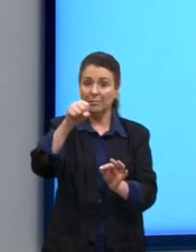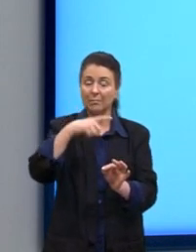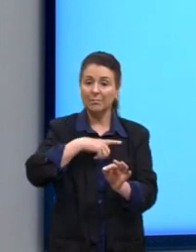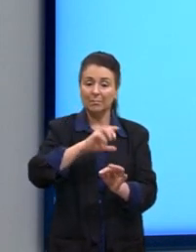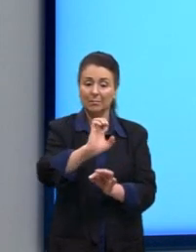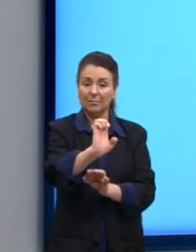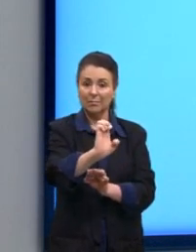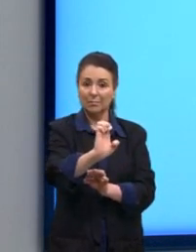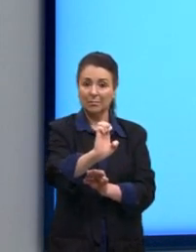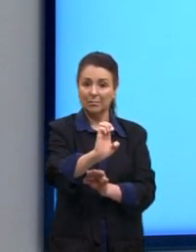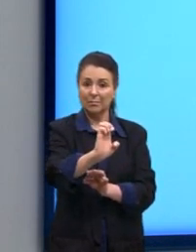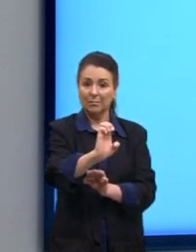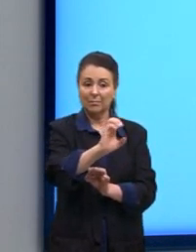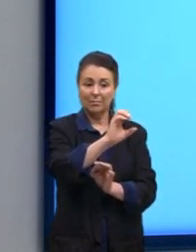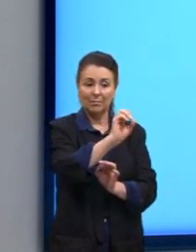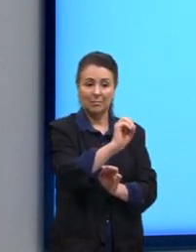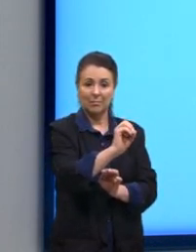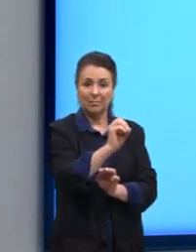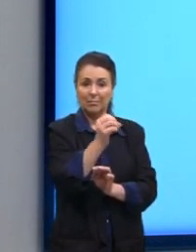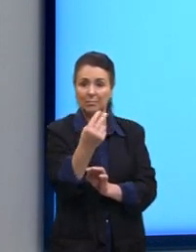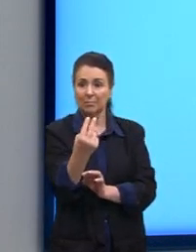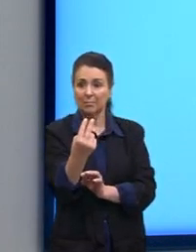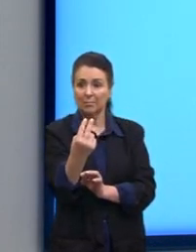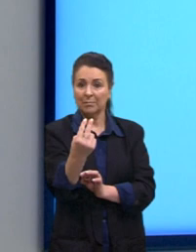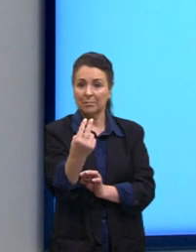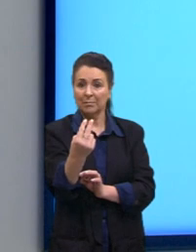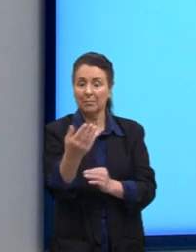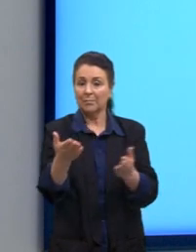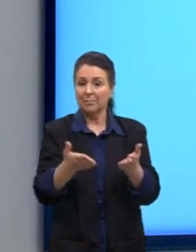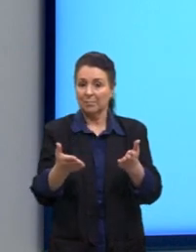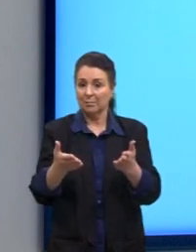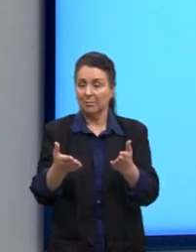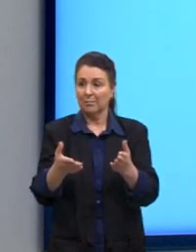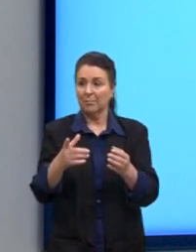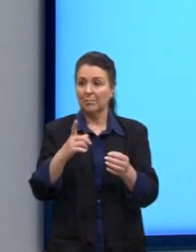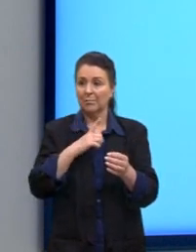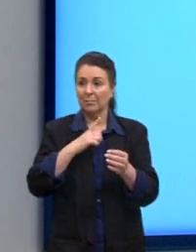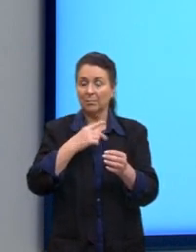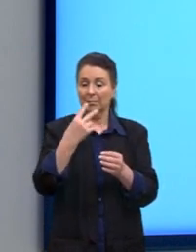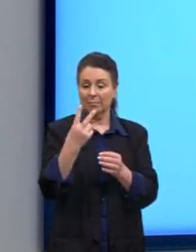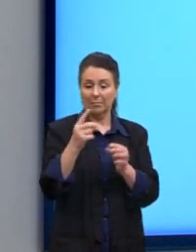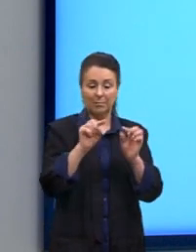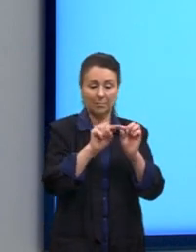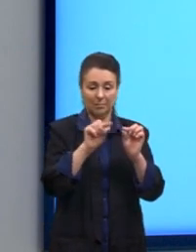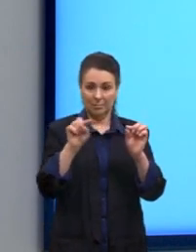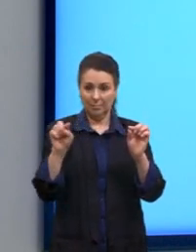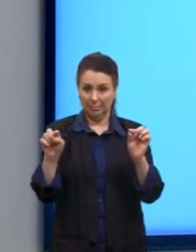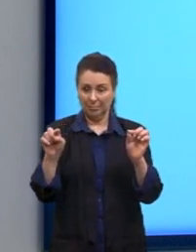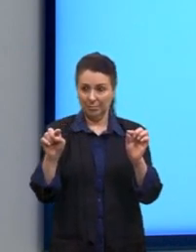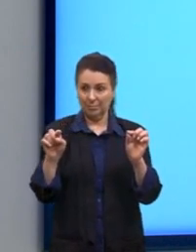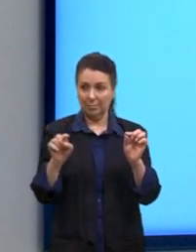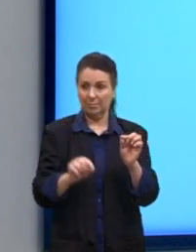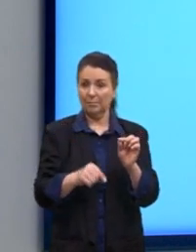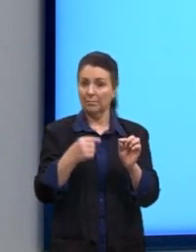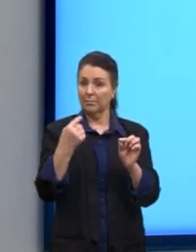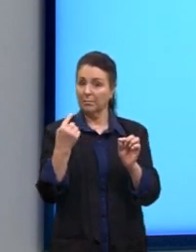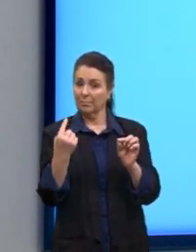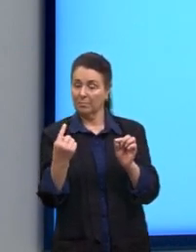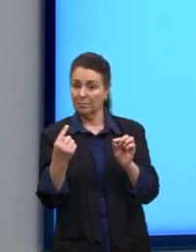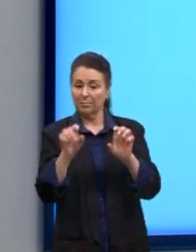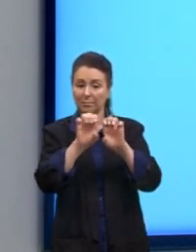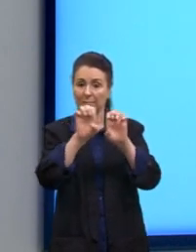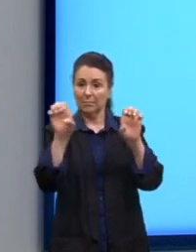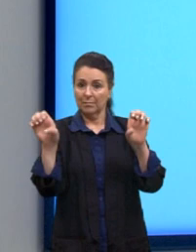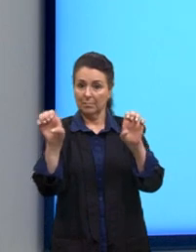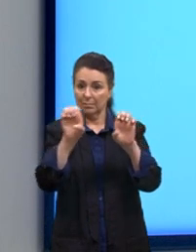coordenadas 0 e 2. Então, aqui, nós passamos por dois pontos, como o peso era 1, a equação